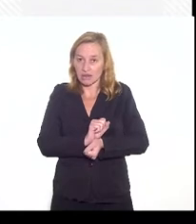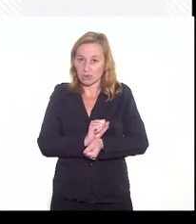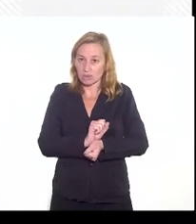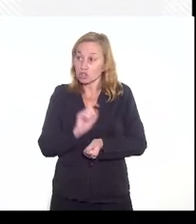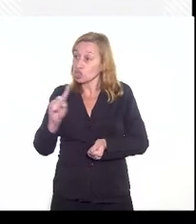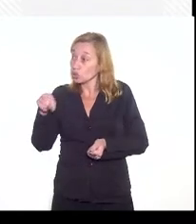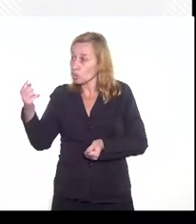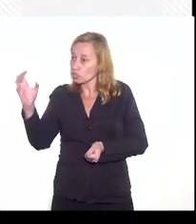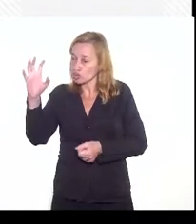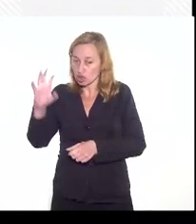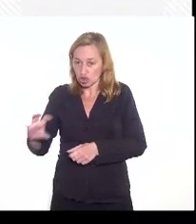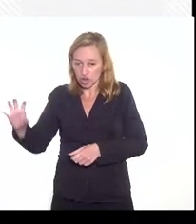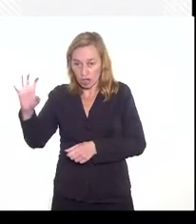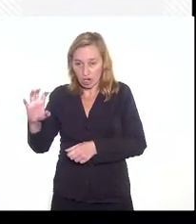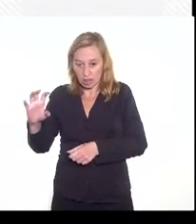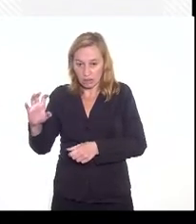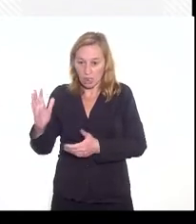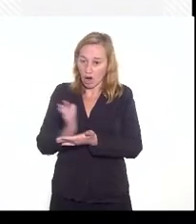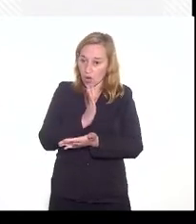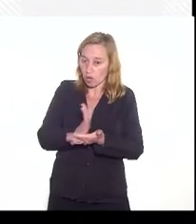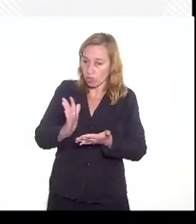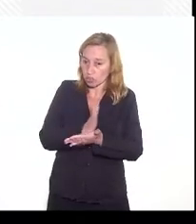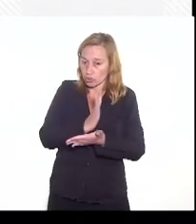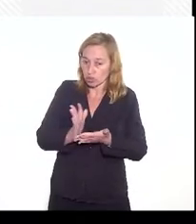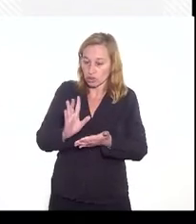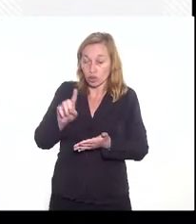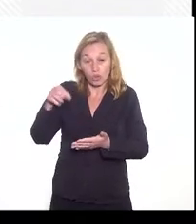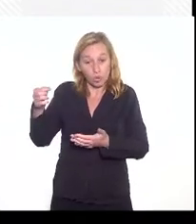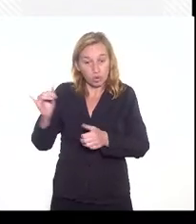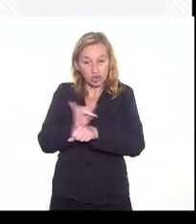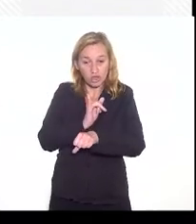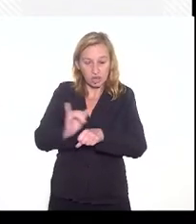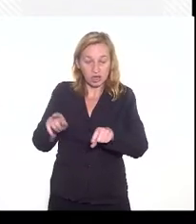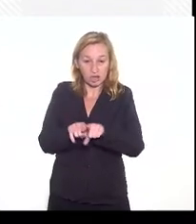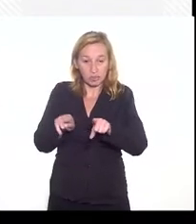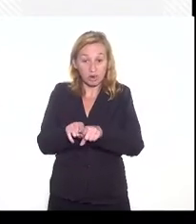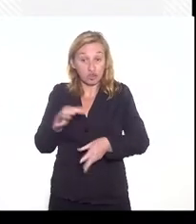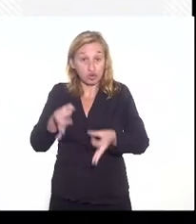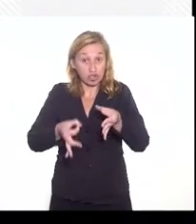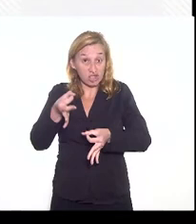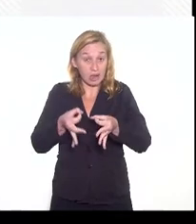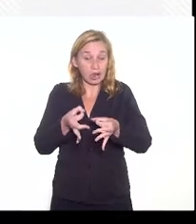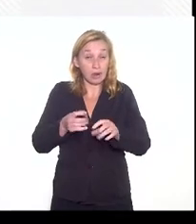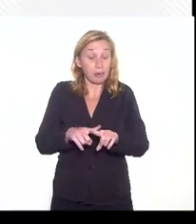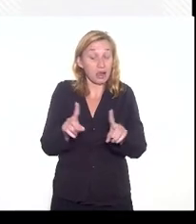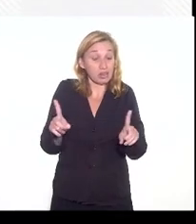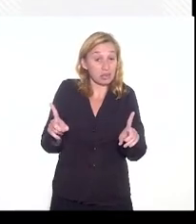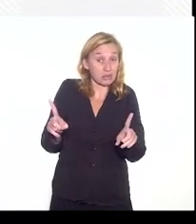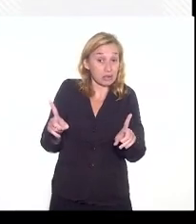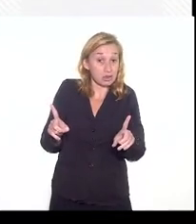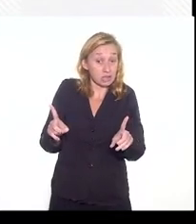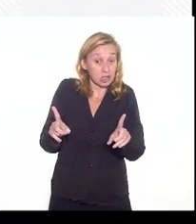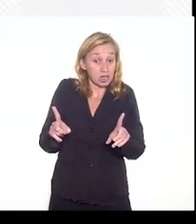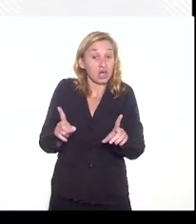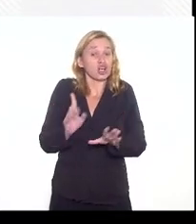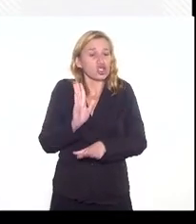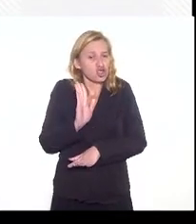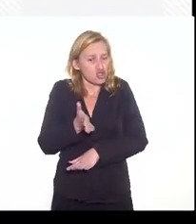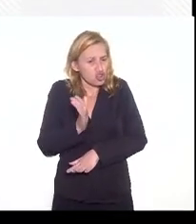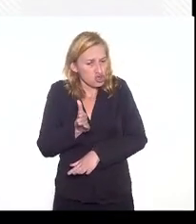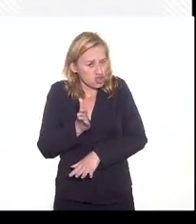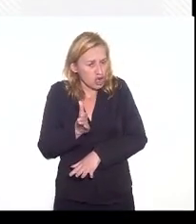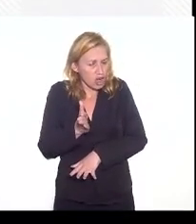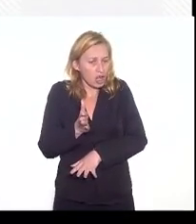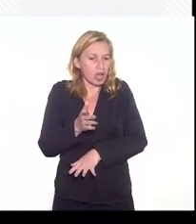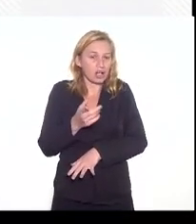outros estados, alguns têm outras medidas também, judiciais, mas a gente já pelo fato de